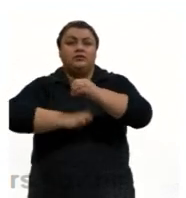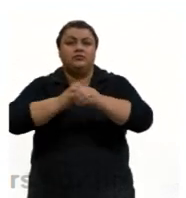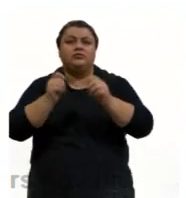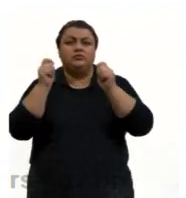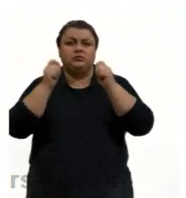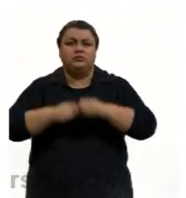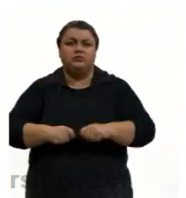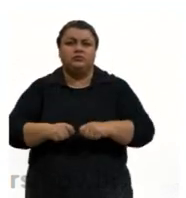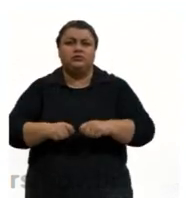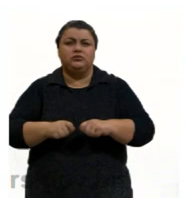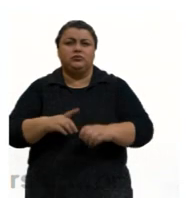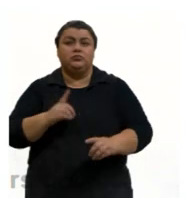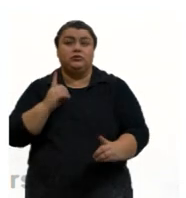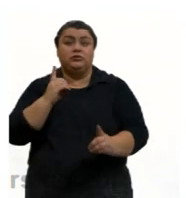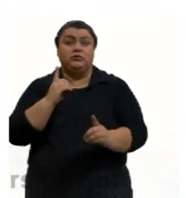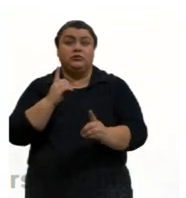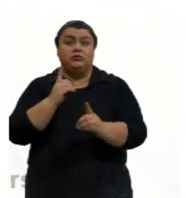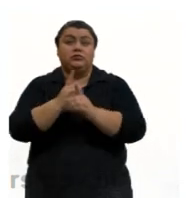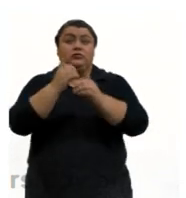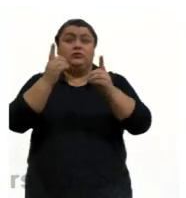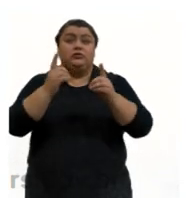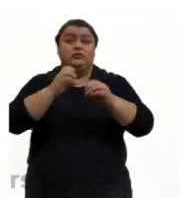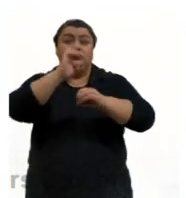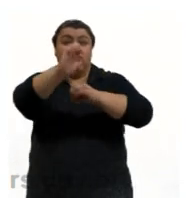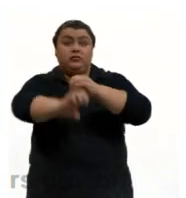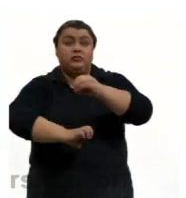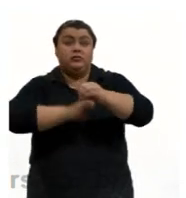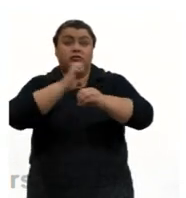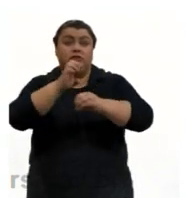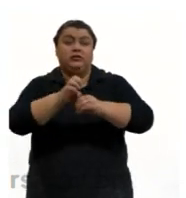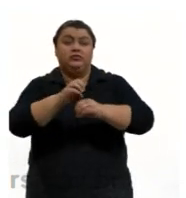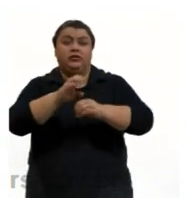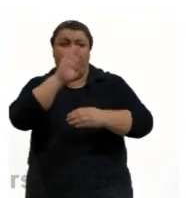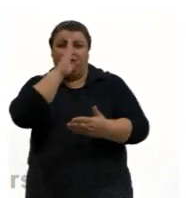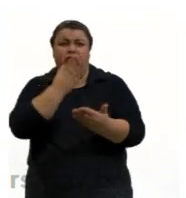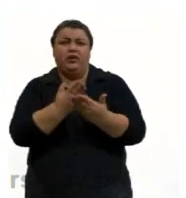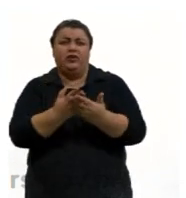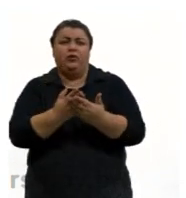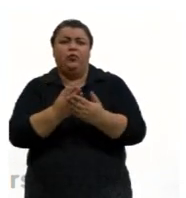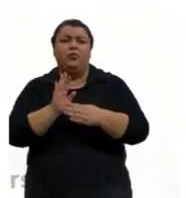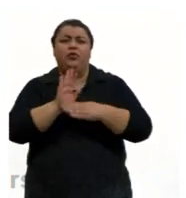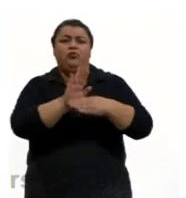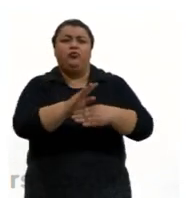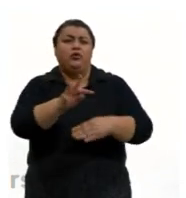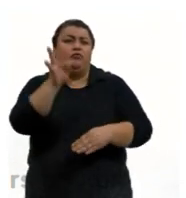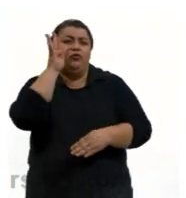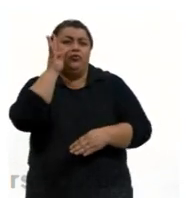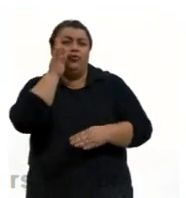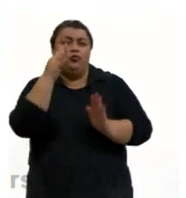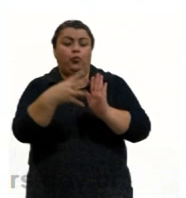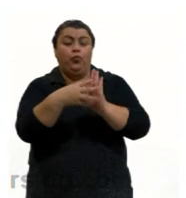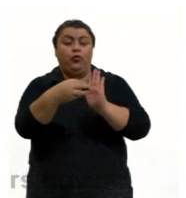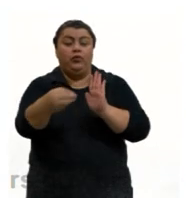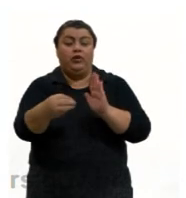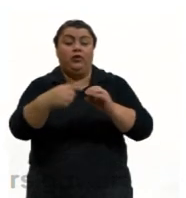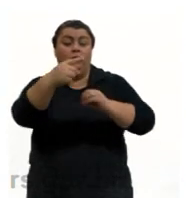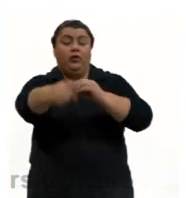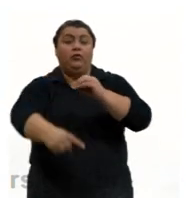considerado como a descoberta do elétron? É reconhecida como uma contribuição de Thomson ao modelo atômico?